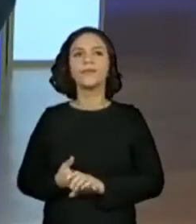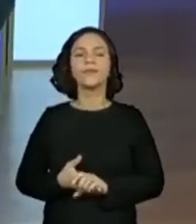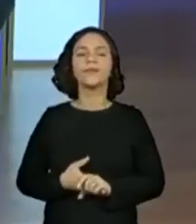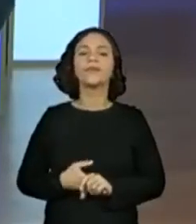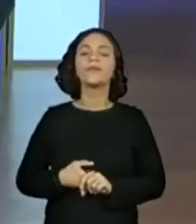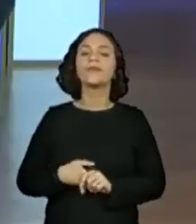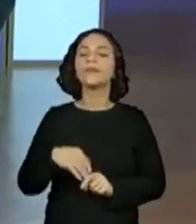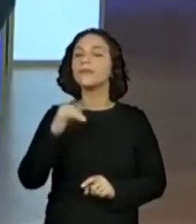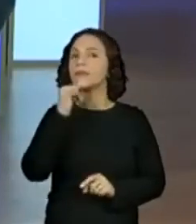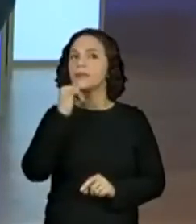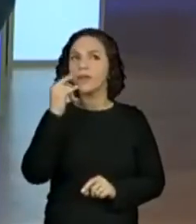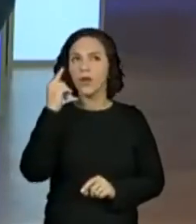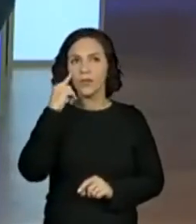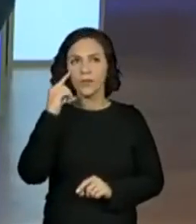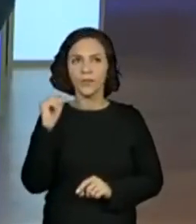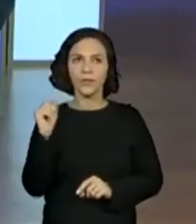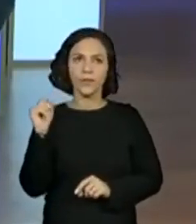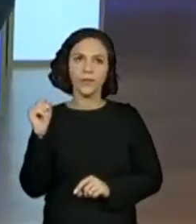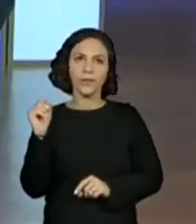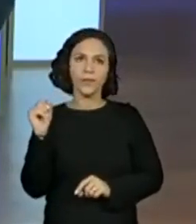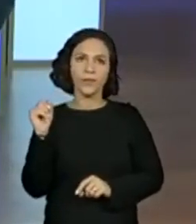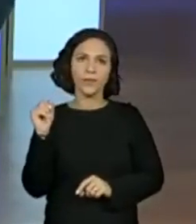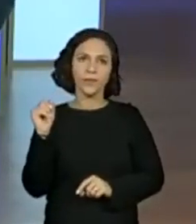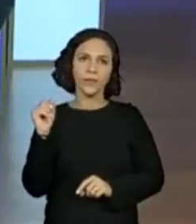tem ali, olhando para...